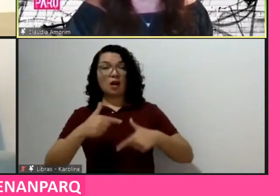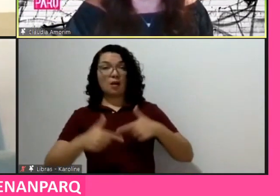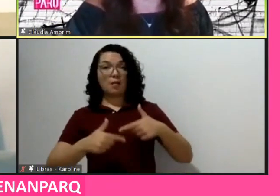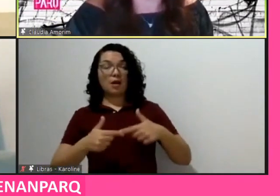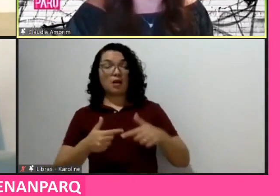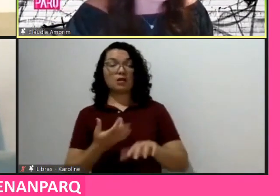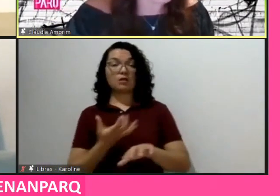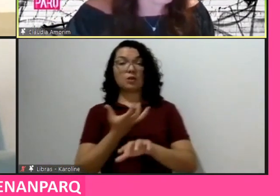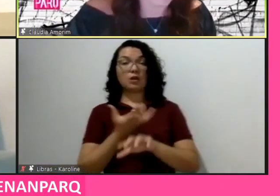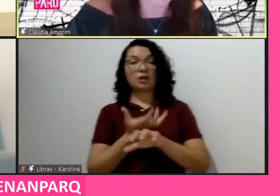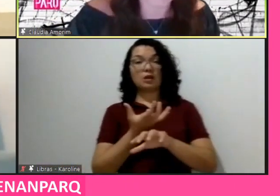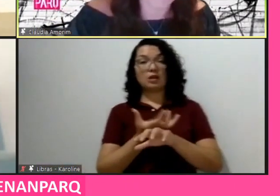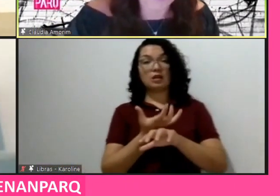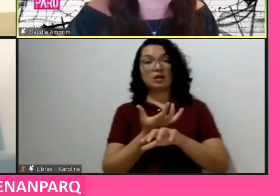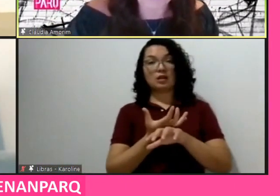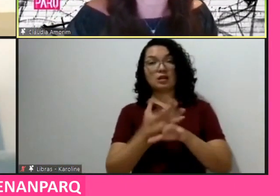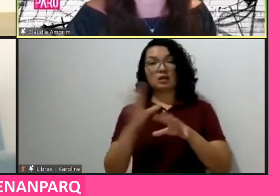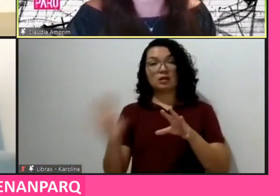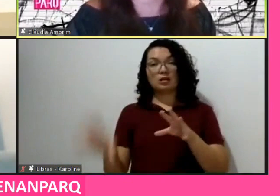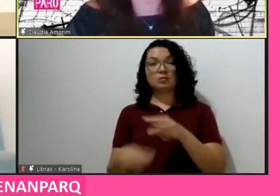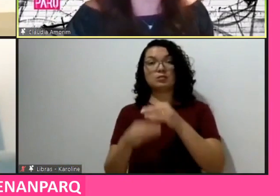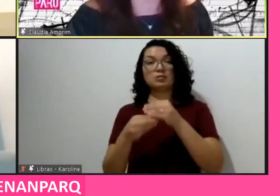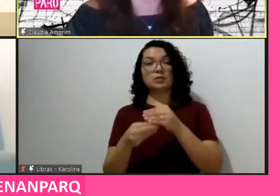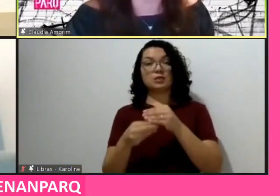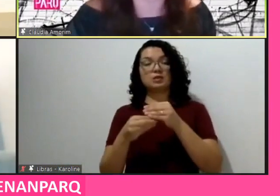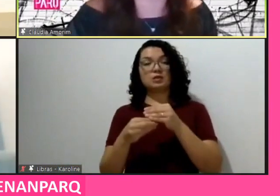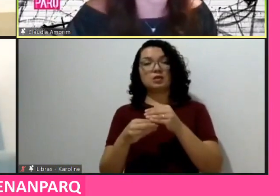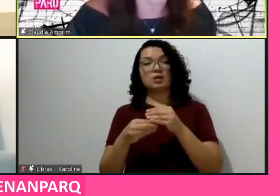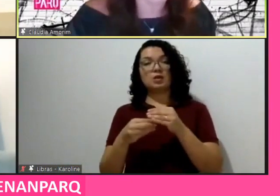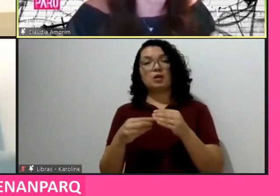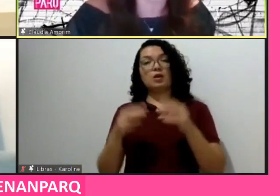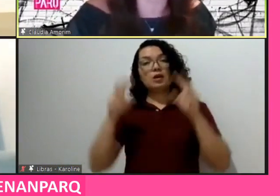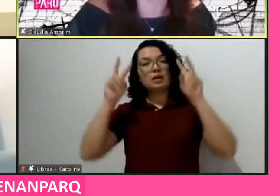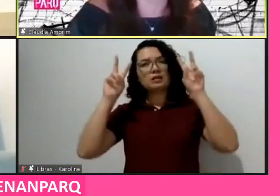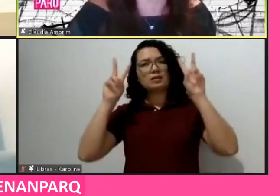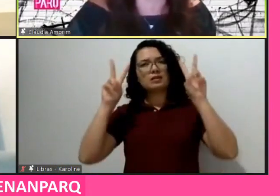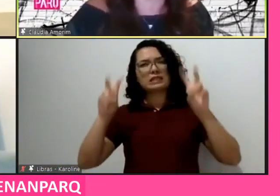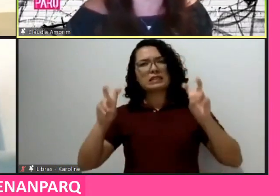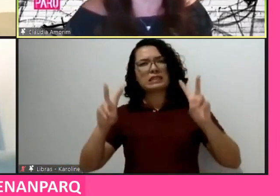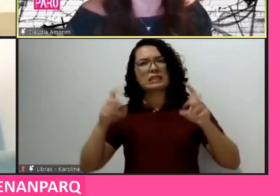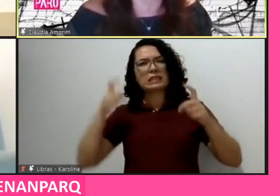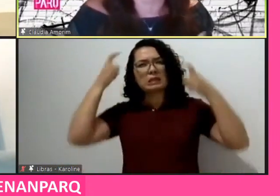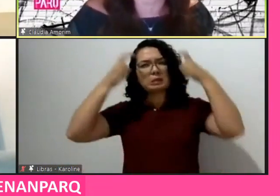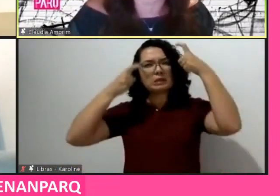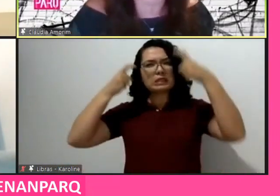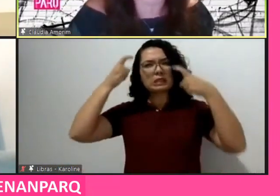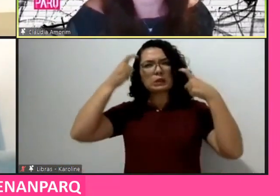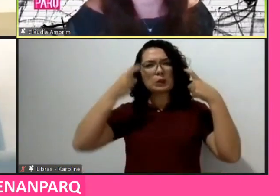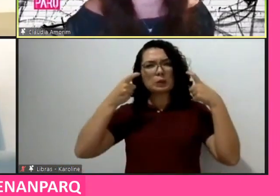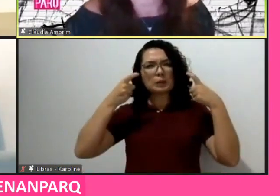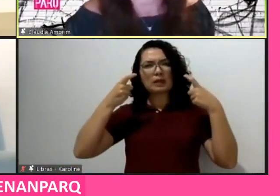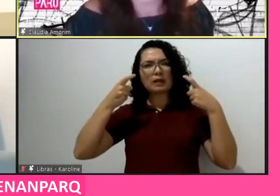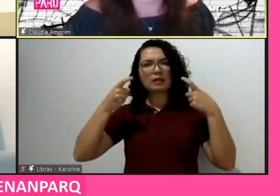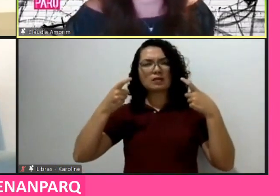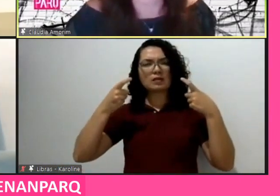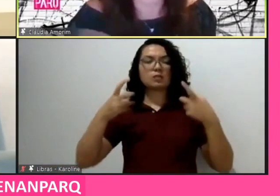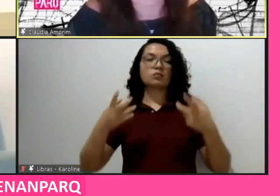que para tratar com esses temas complexos, não adianta a gente achar, acho que o Jorge falou isso também, que a gente vai ter um papel,